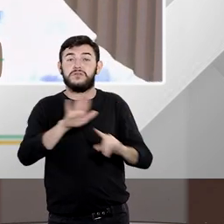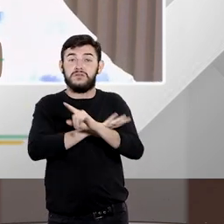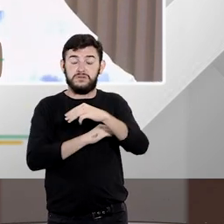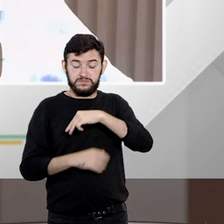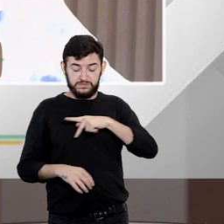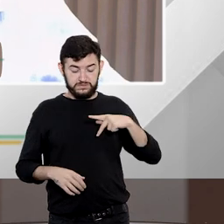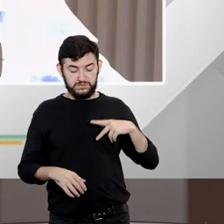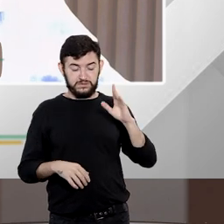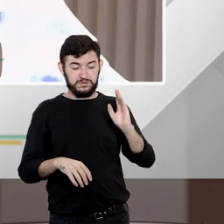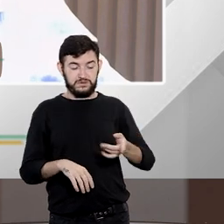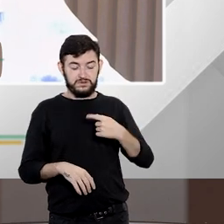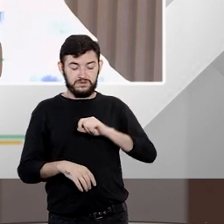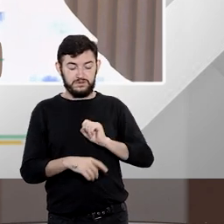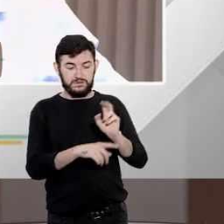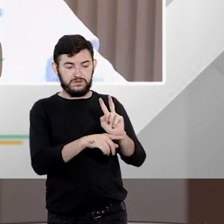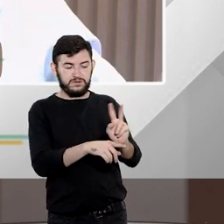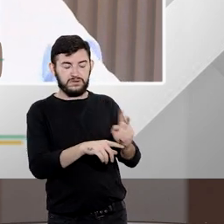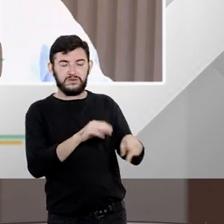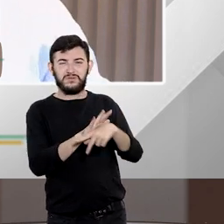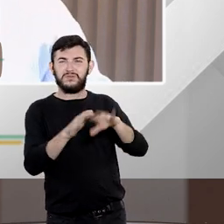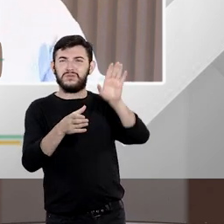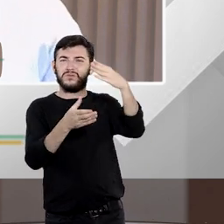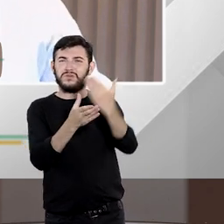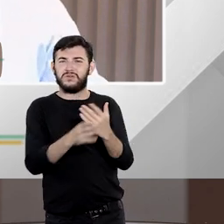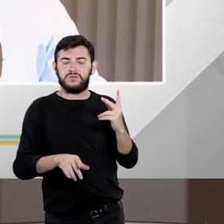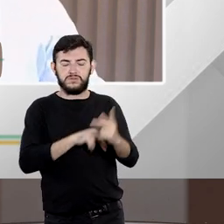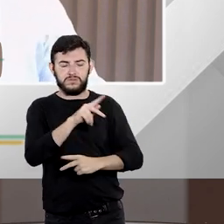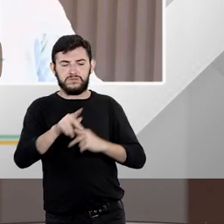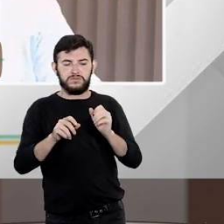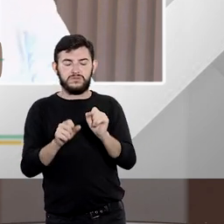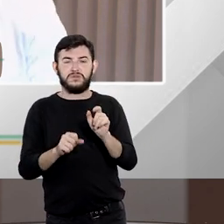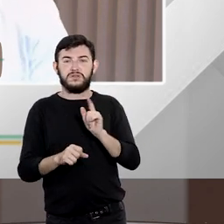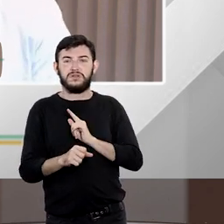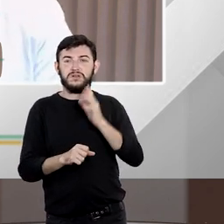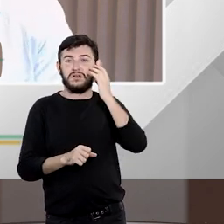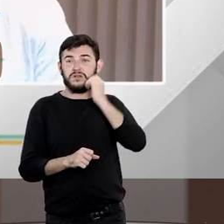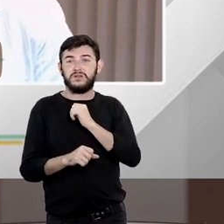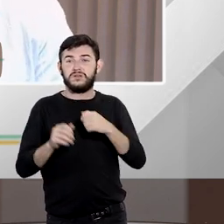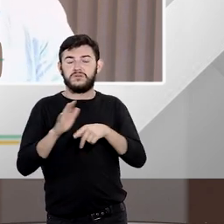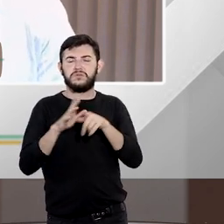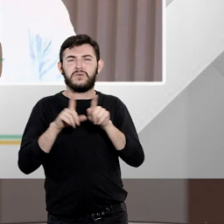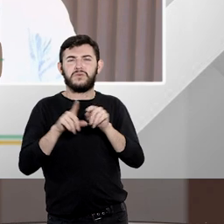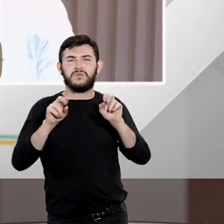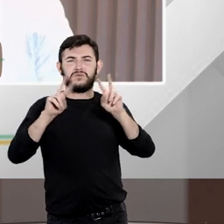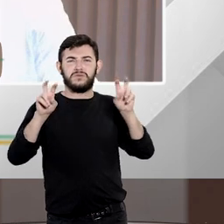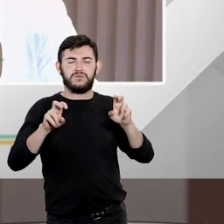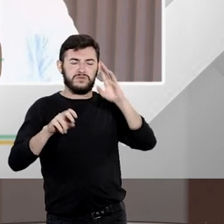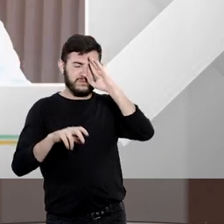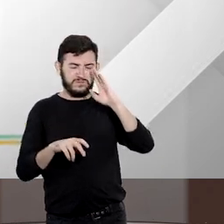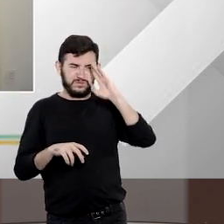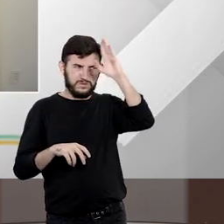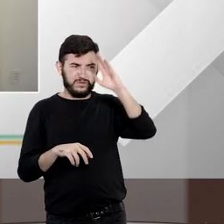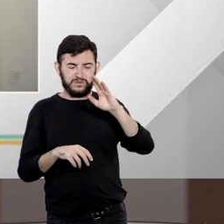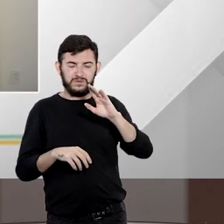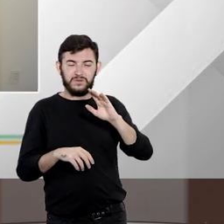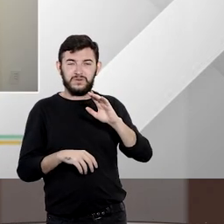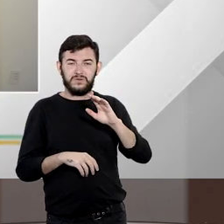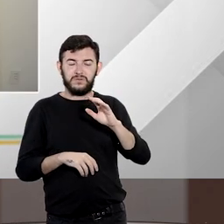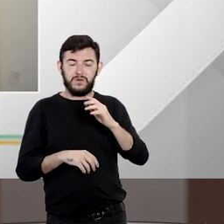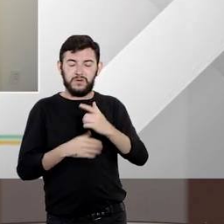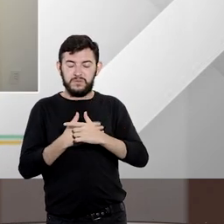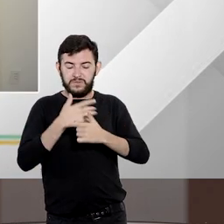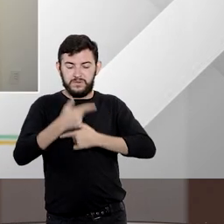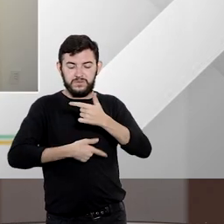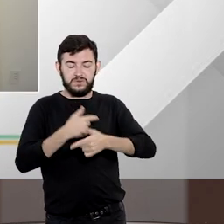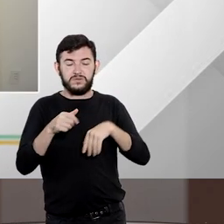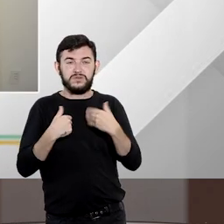estava atuando como fiscal da lei na ação popular ele possa assumir a titularidade da ação popular seria obrigatório então a participação do